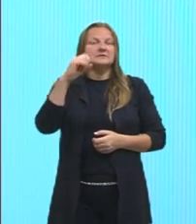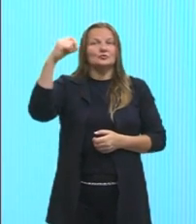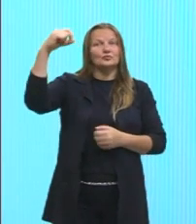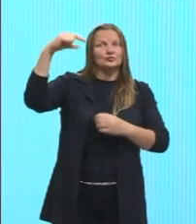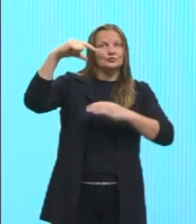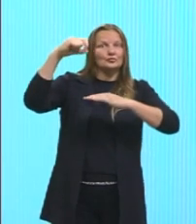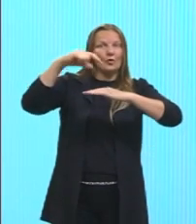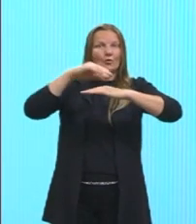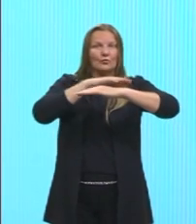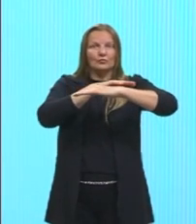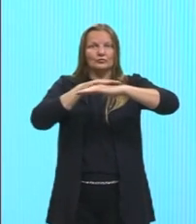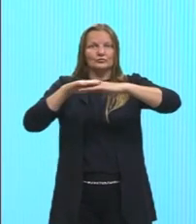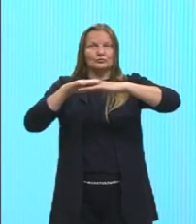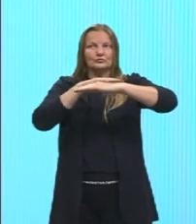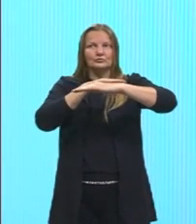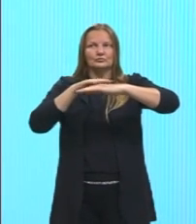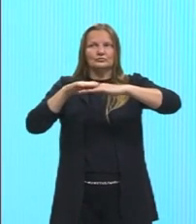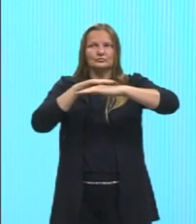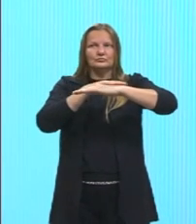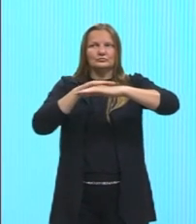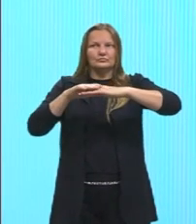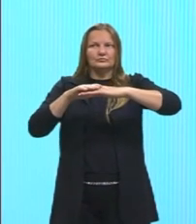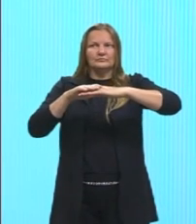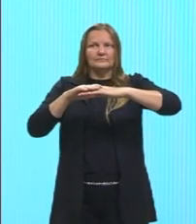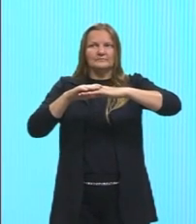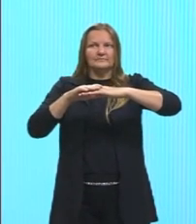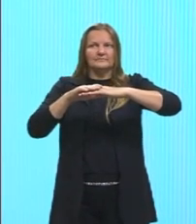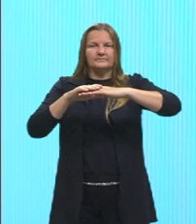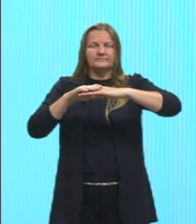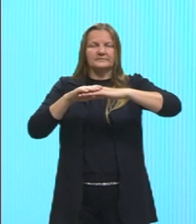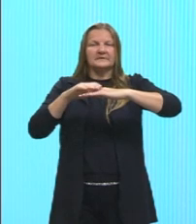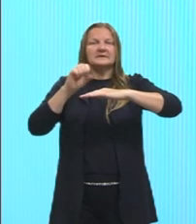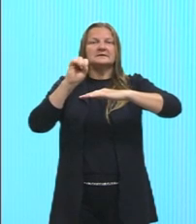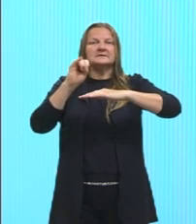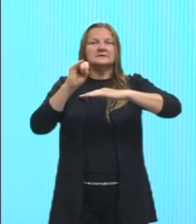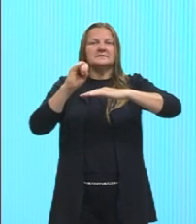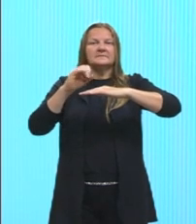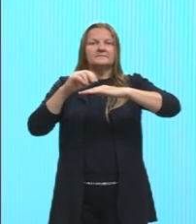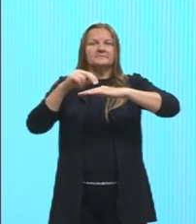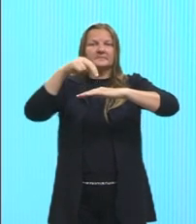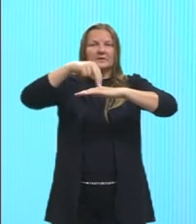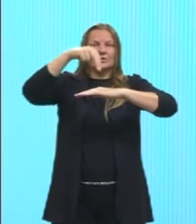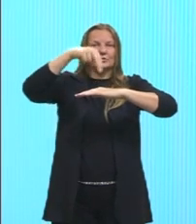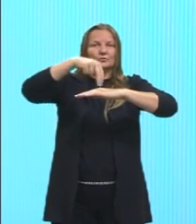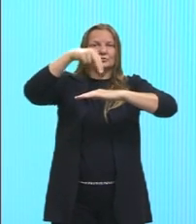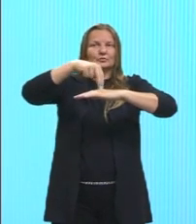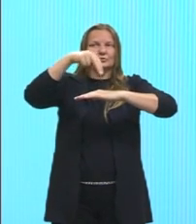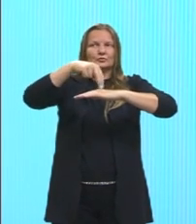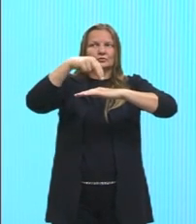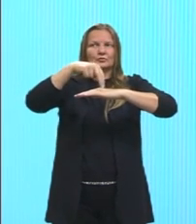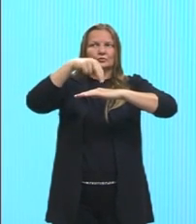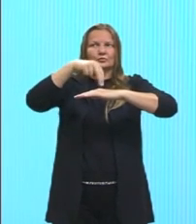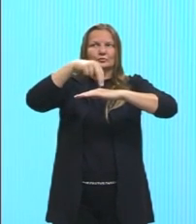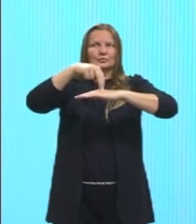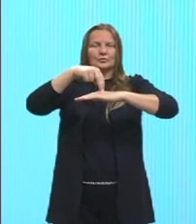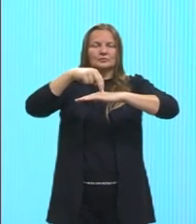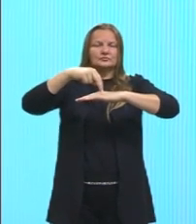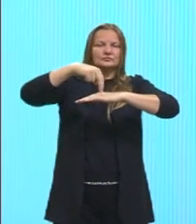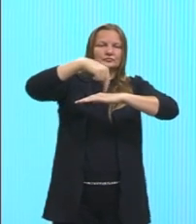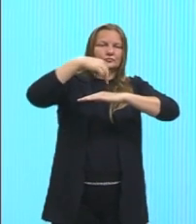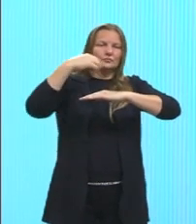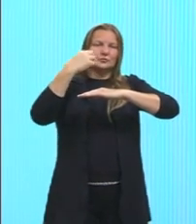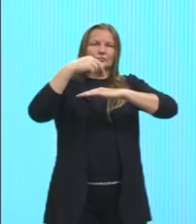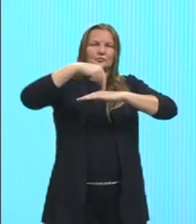Em cima do trópico, a sombra vai estar bem embaixo de nós. Se nós estivermos ao norte desse trópico, ela vai estar voltada para o norte.